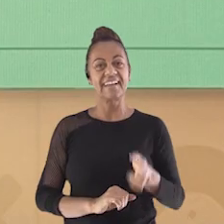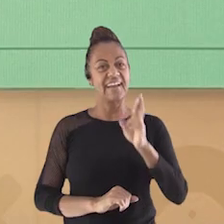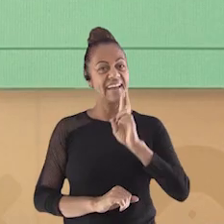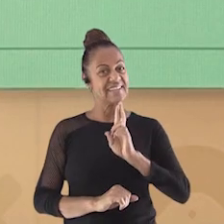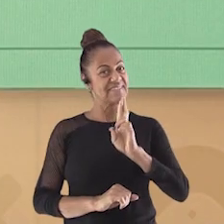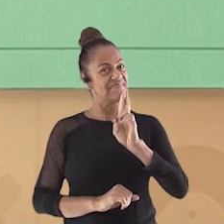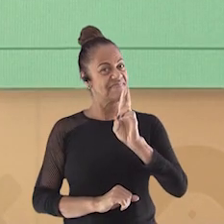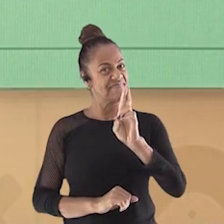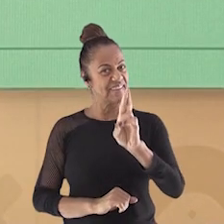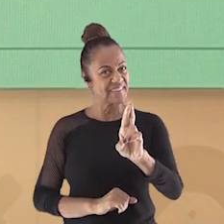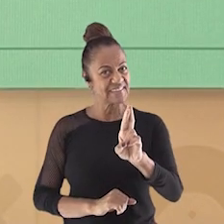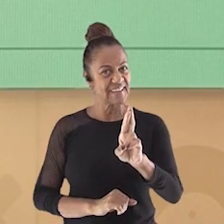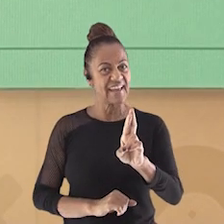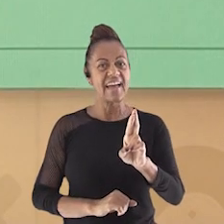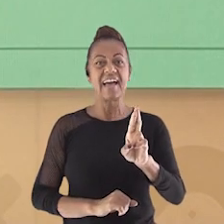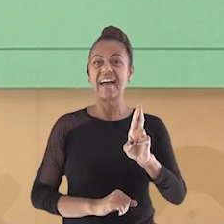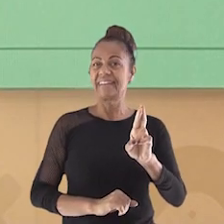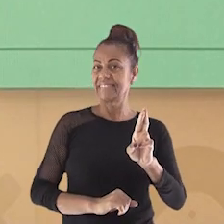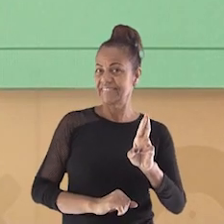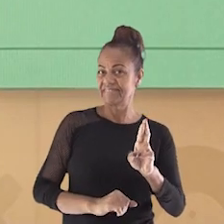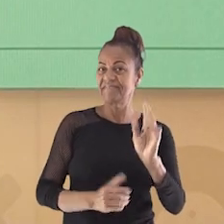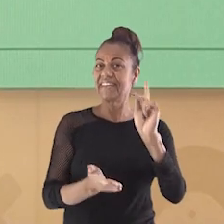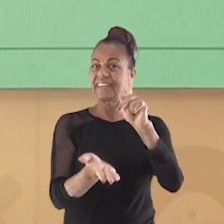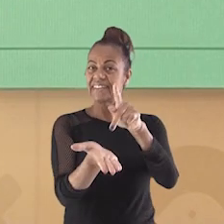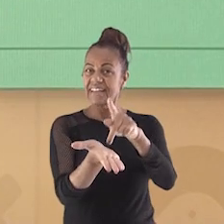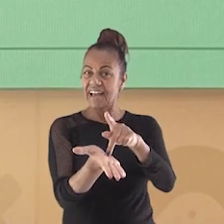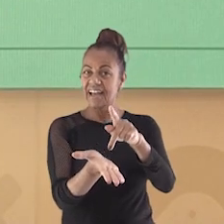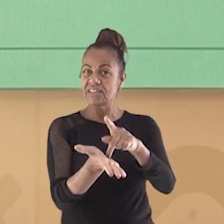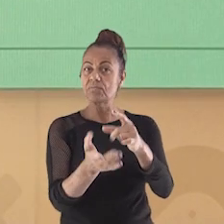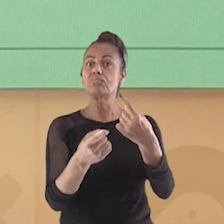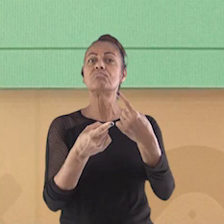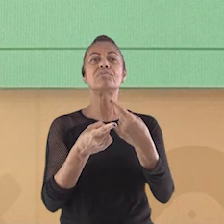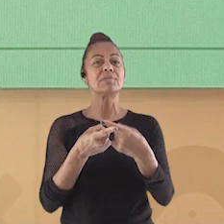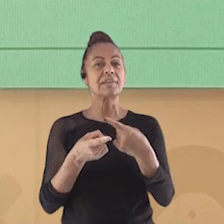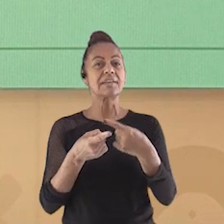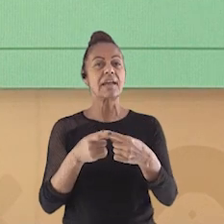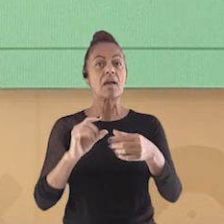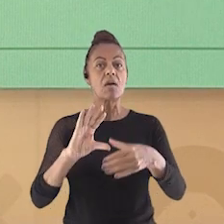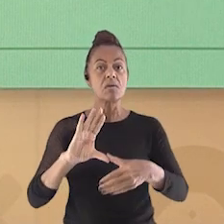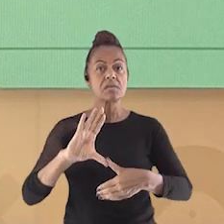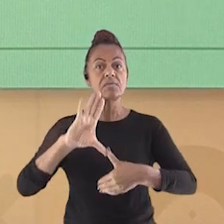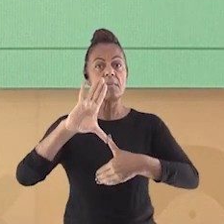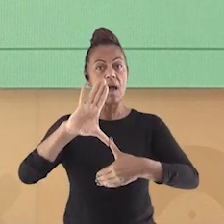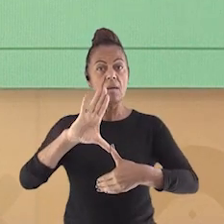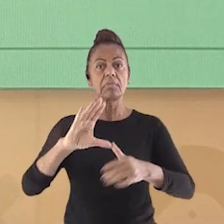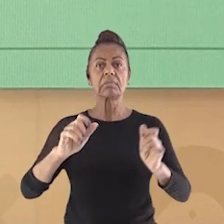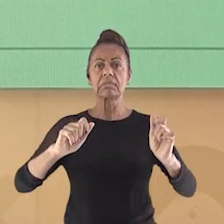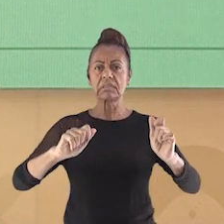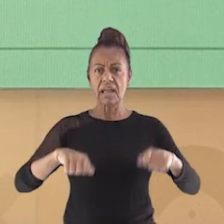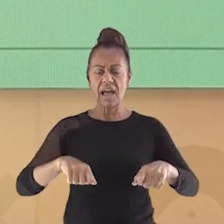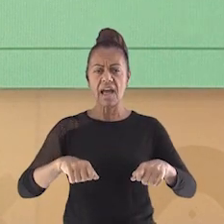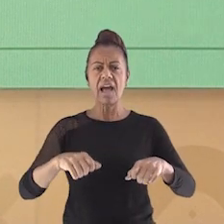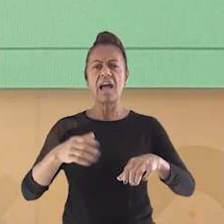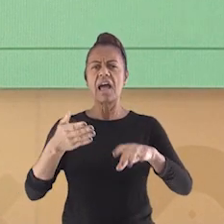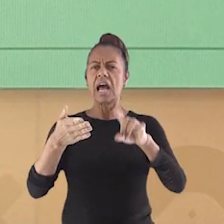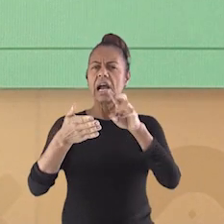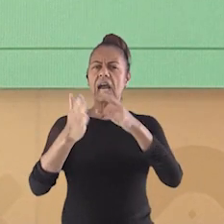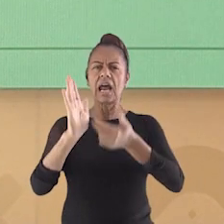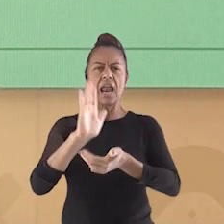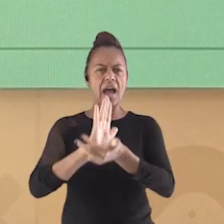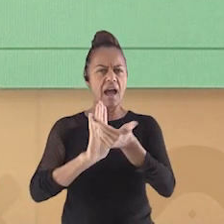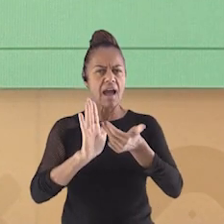E a resposta é verdadeiro, pois os mapas podem tanto ser gráficos,